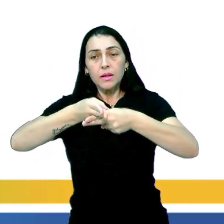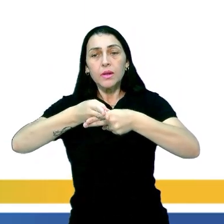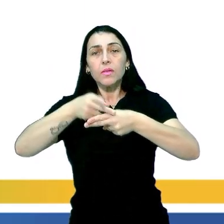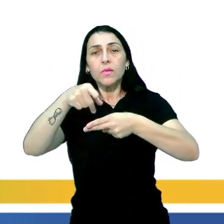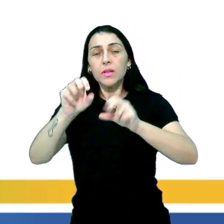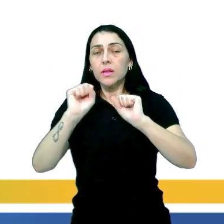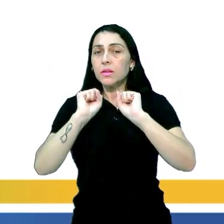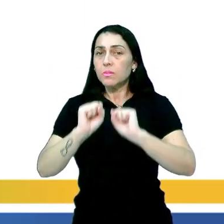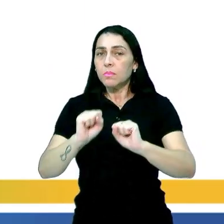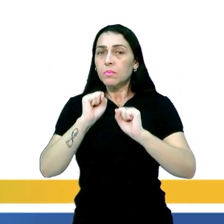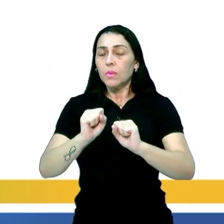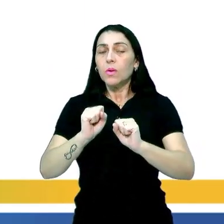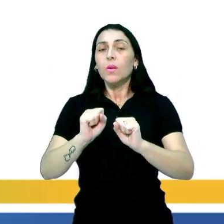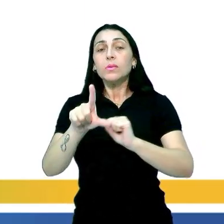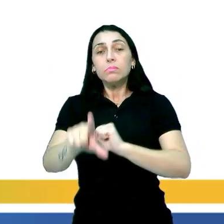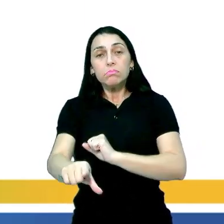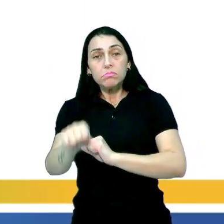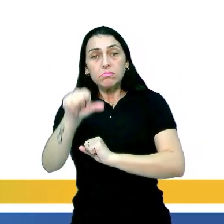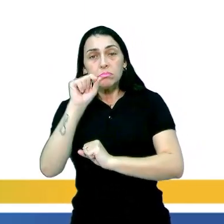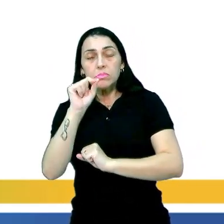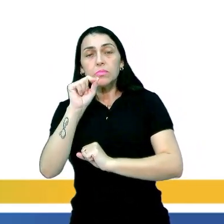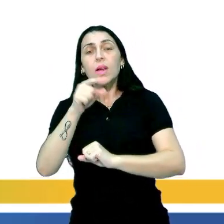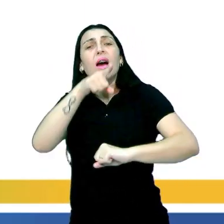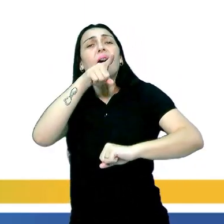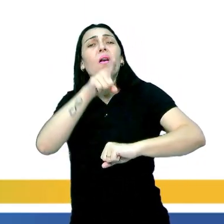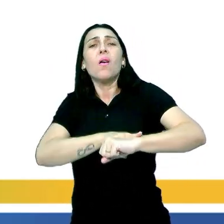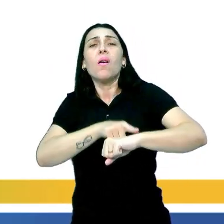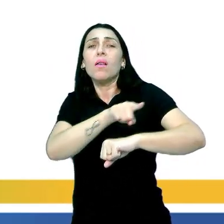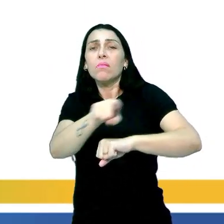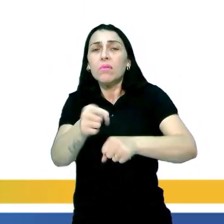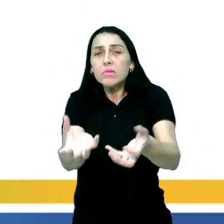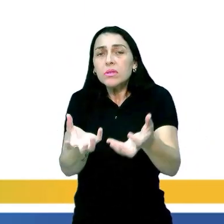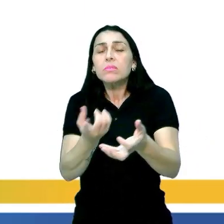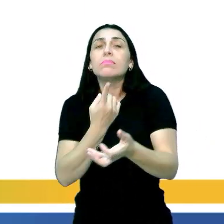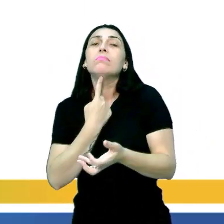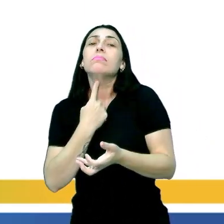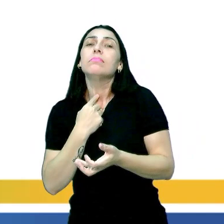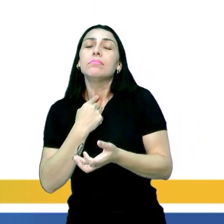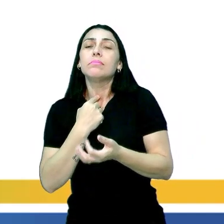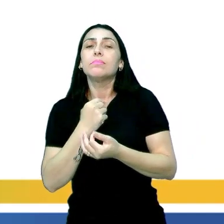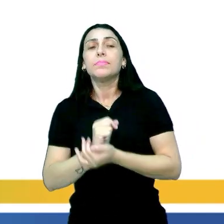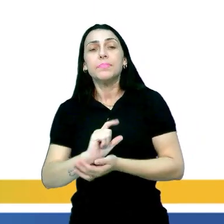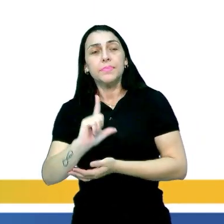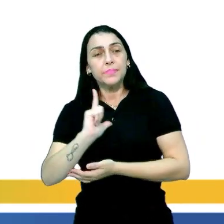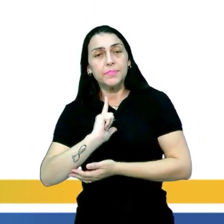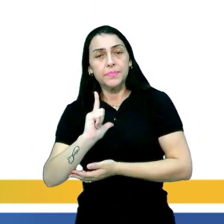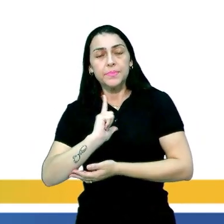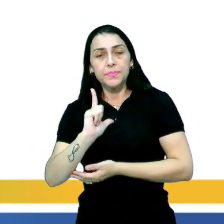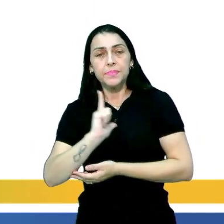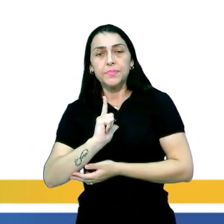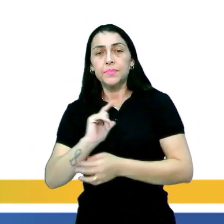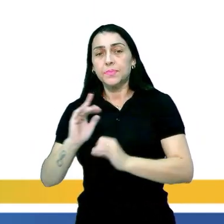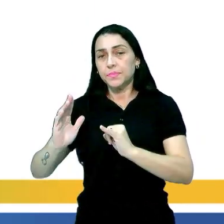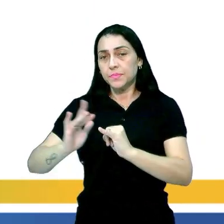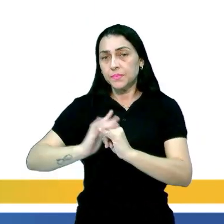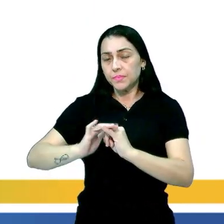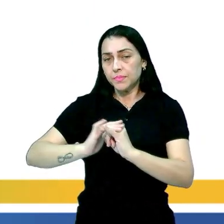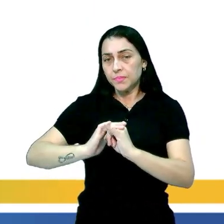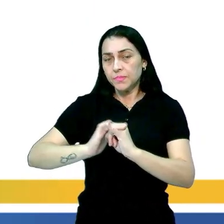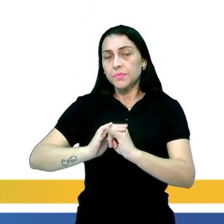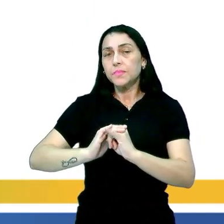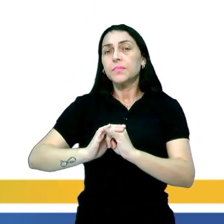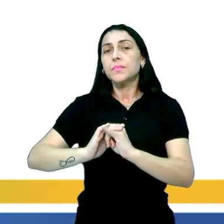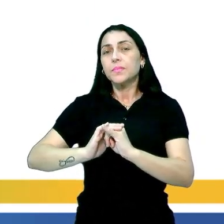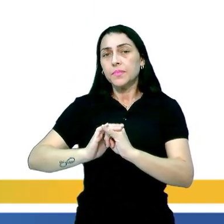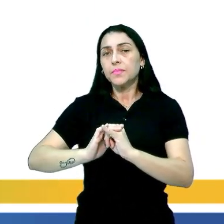Que vocês podem escolher assistir a hora que vocês quiserem, ok? Então, temos ali o YouTube. E as suas